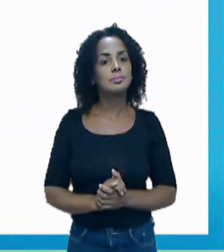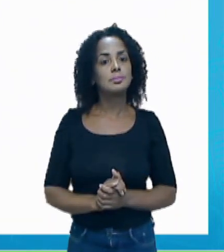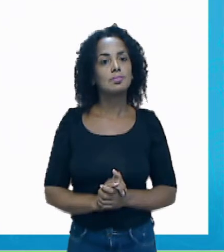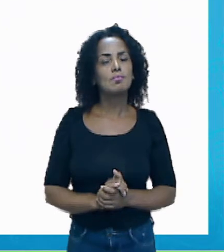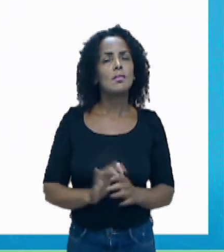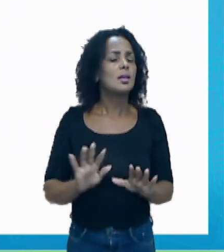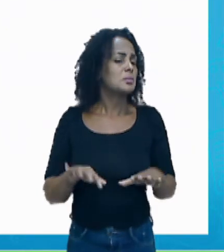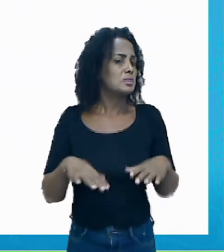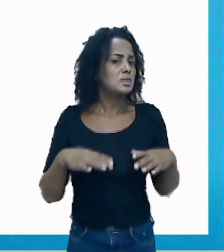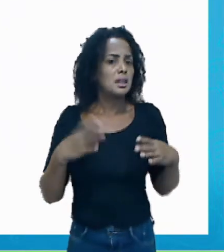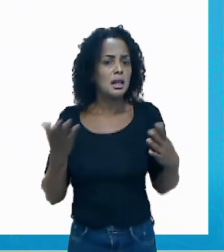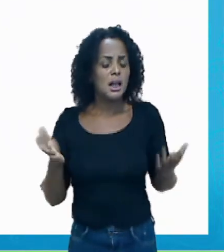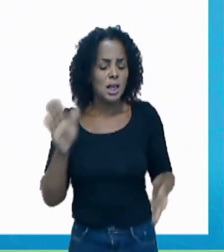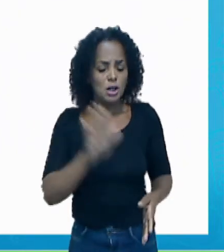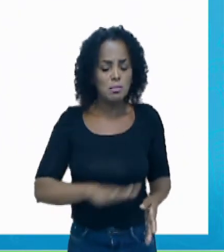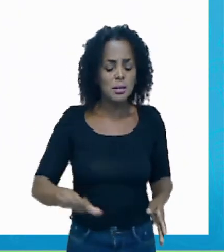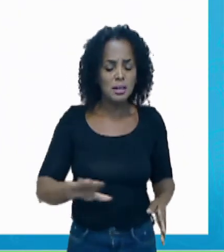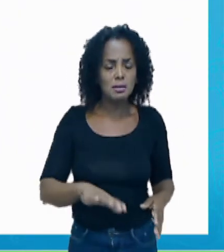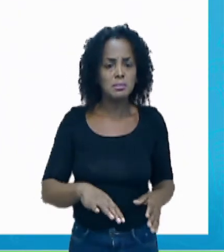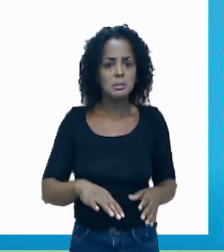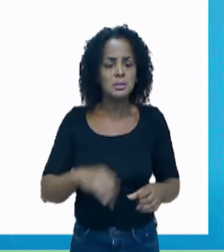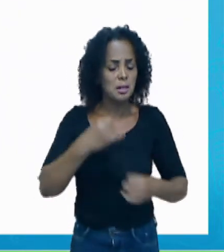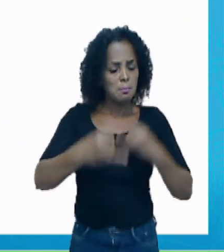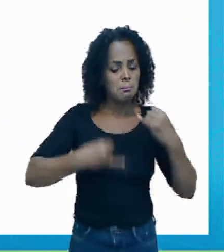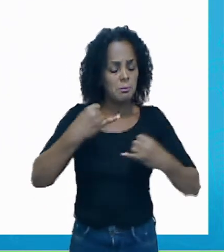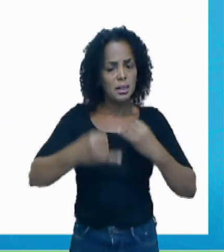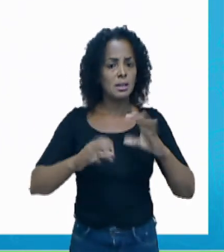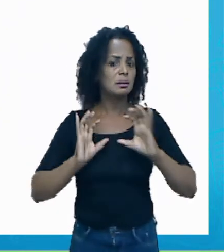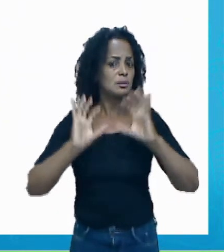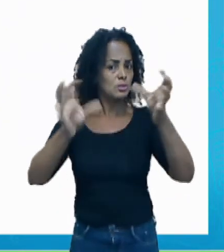Será que o menino está jogando bola? Joga bola?